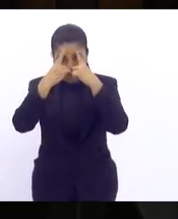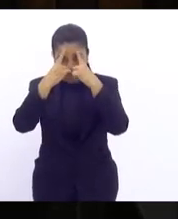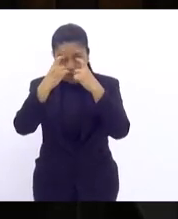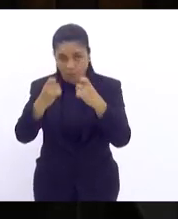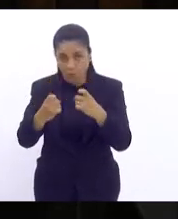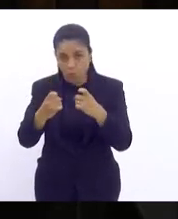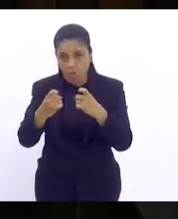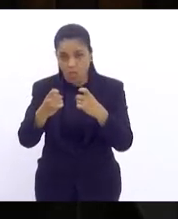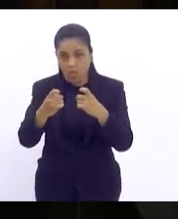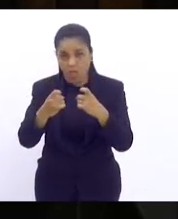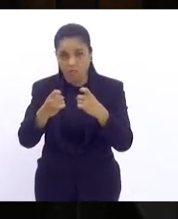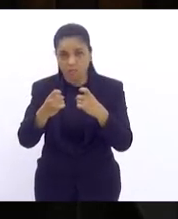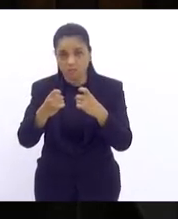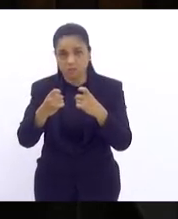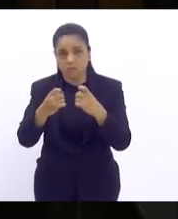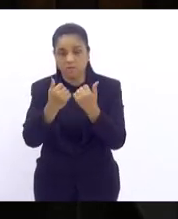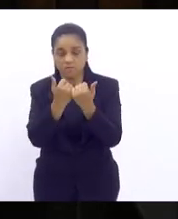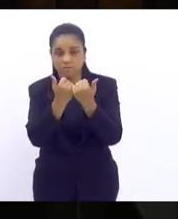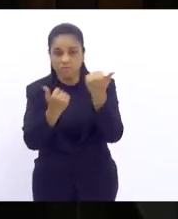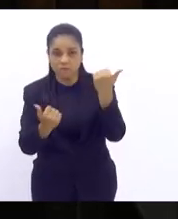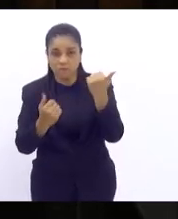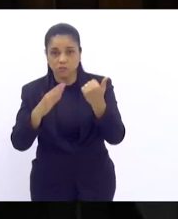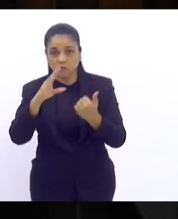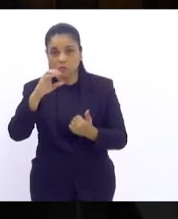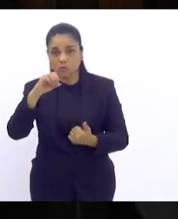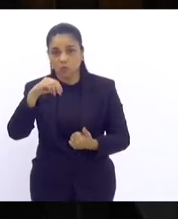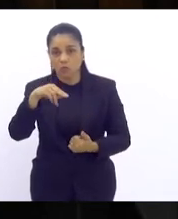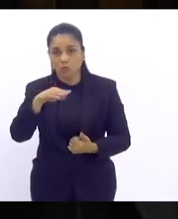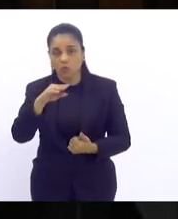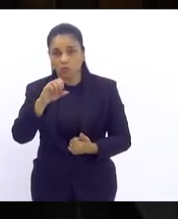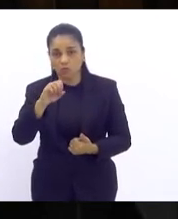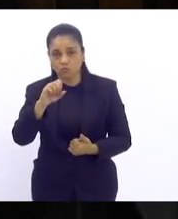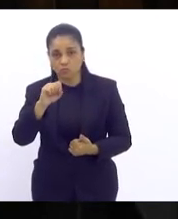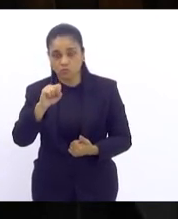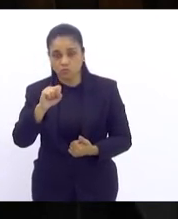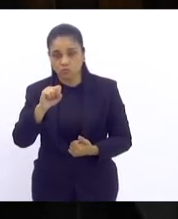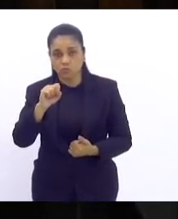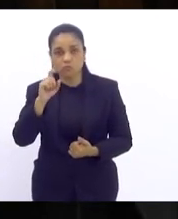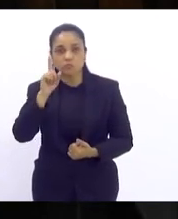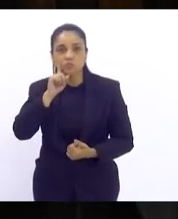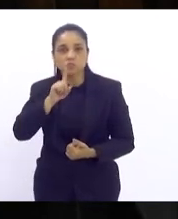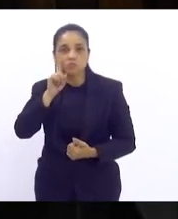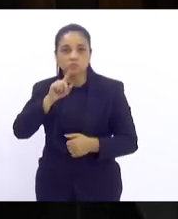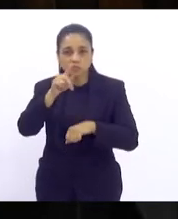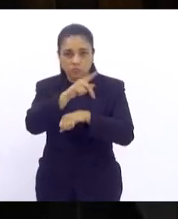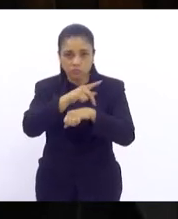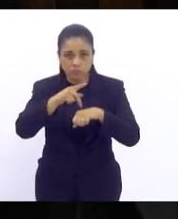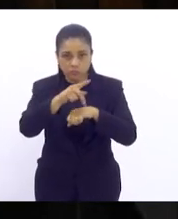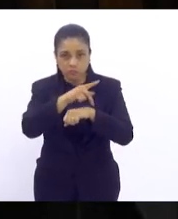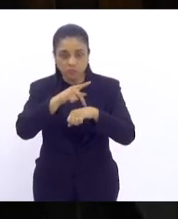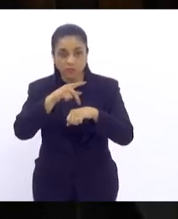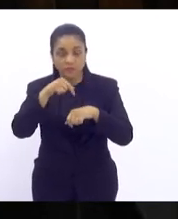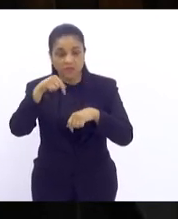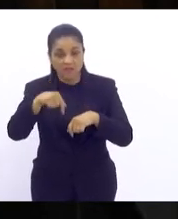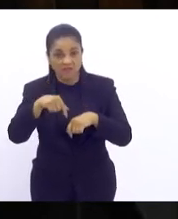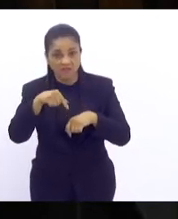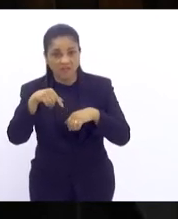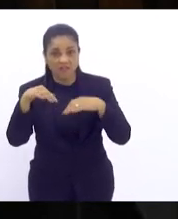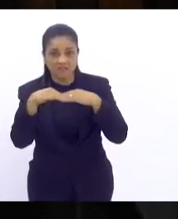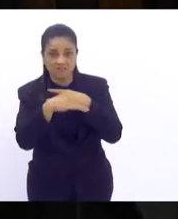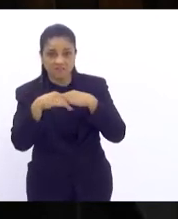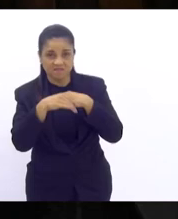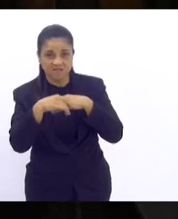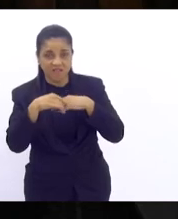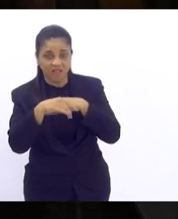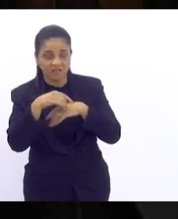sofrida pela vice-consul dos Estados Unidos o Rio de Janeiro virou uma terra sem